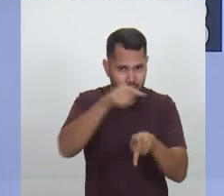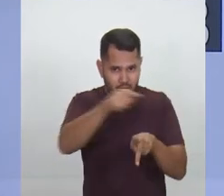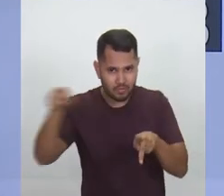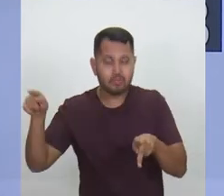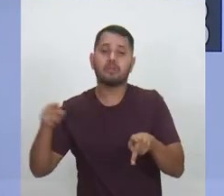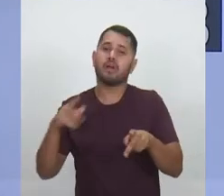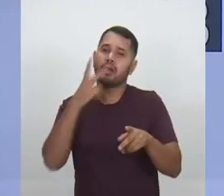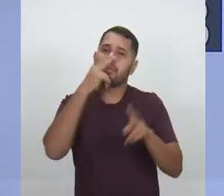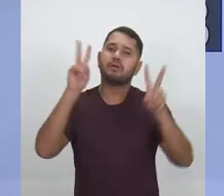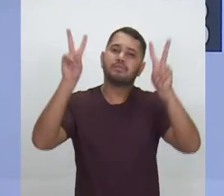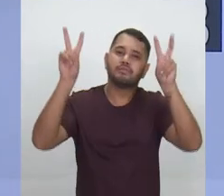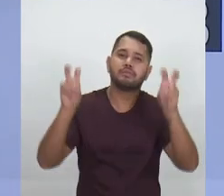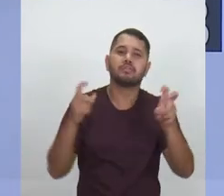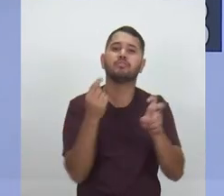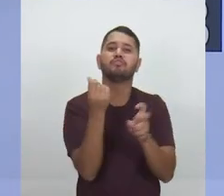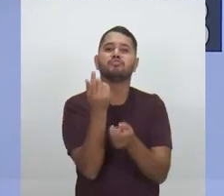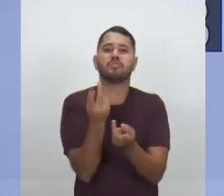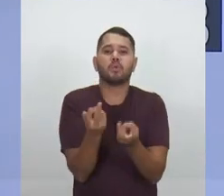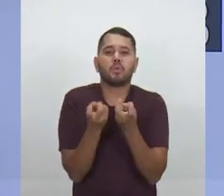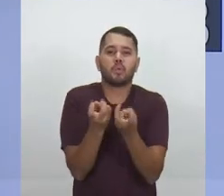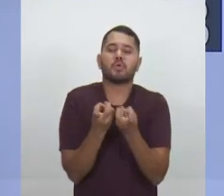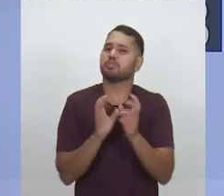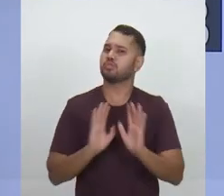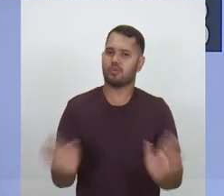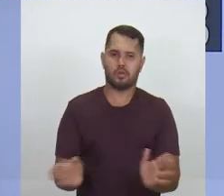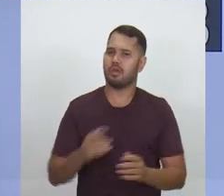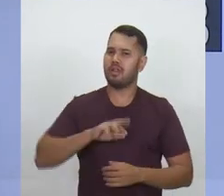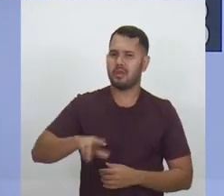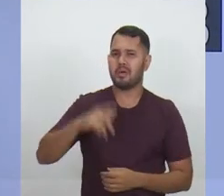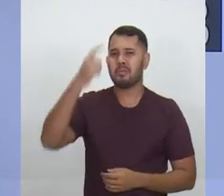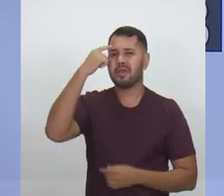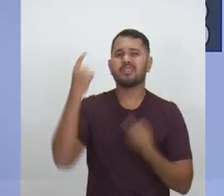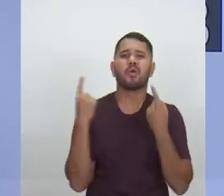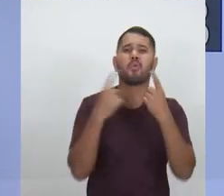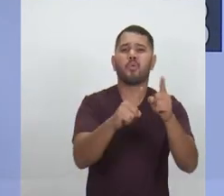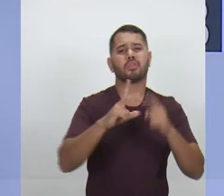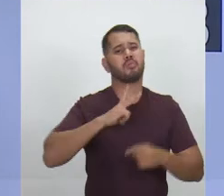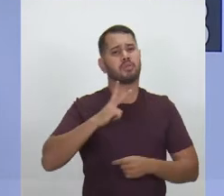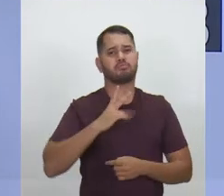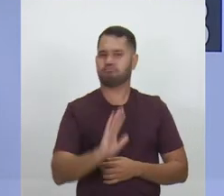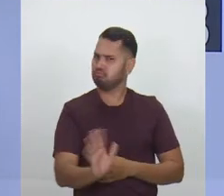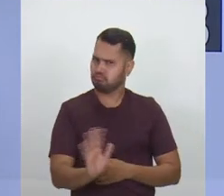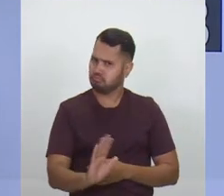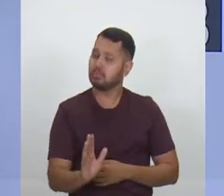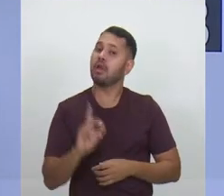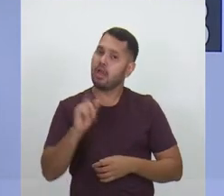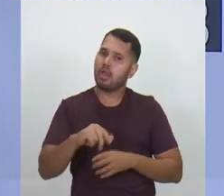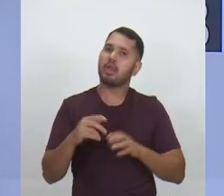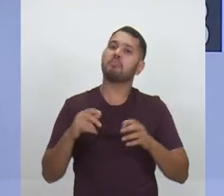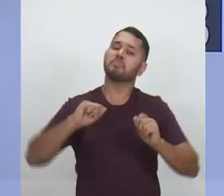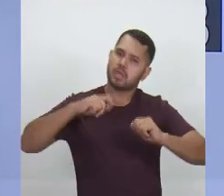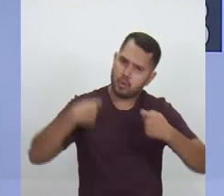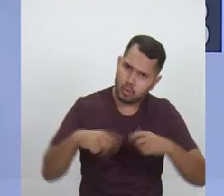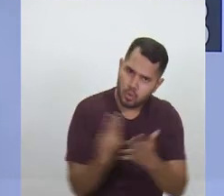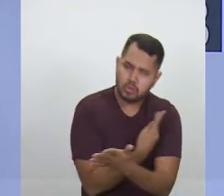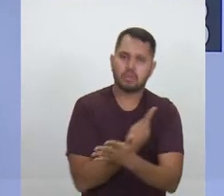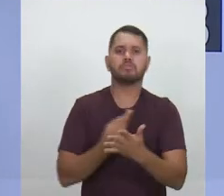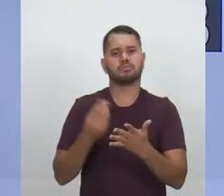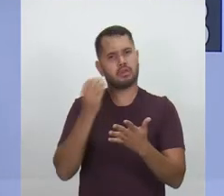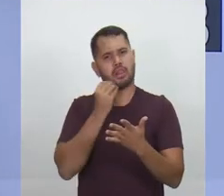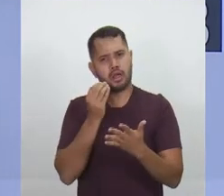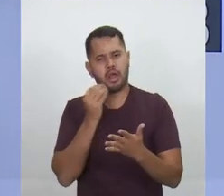numa questão rentável. Não somos contra a iniciativa privada. É preciso acontecer, preciso que